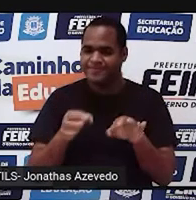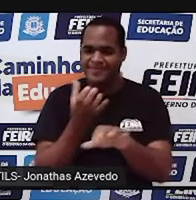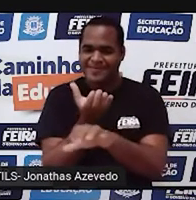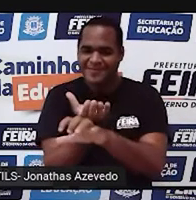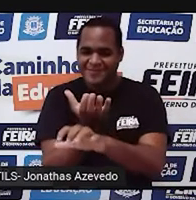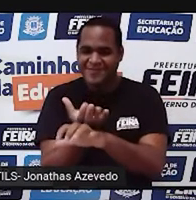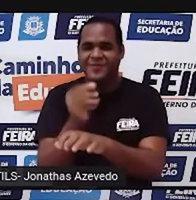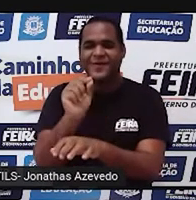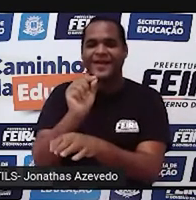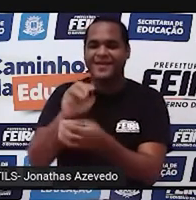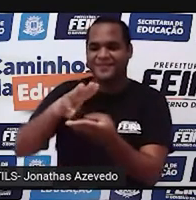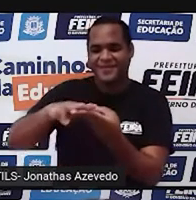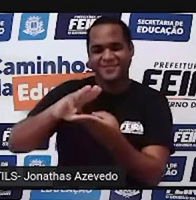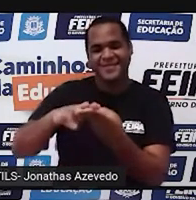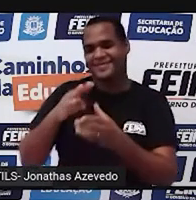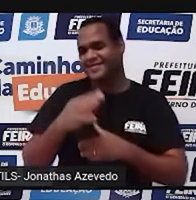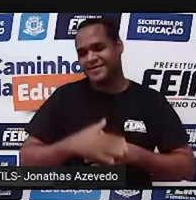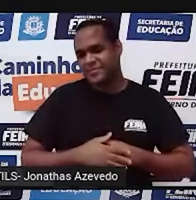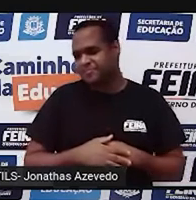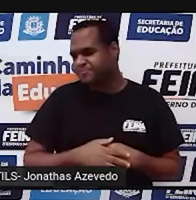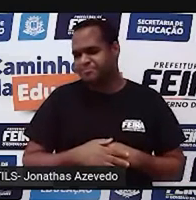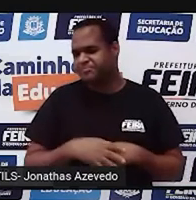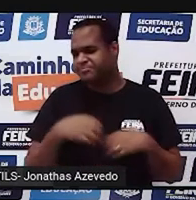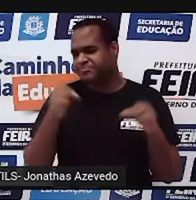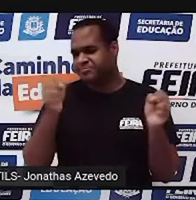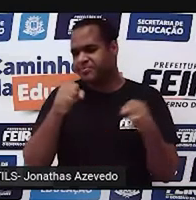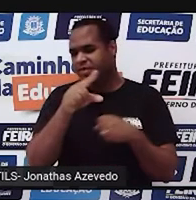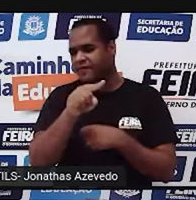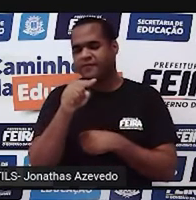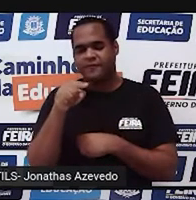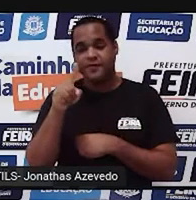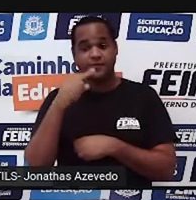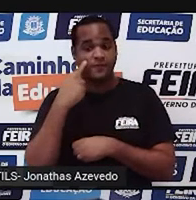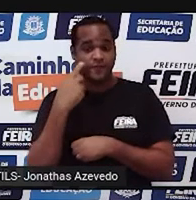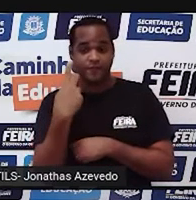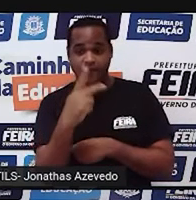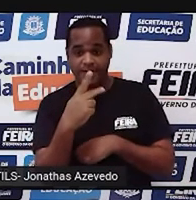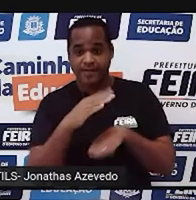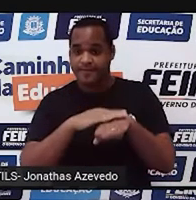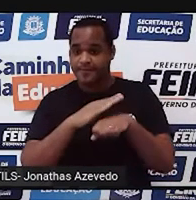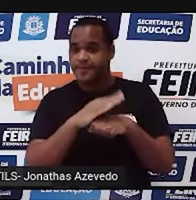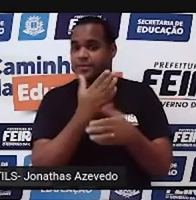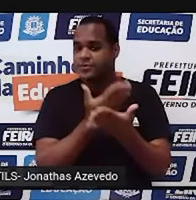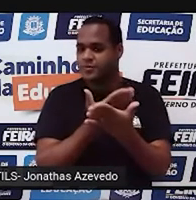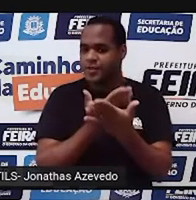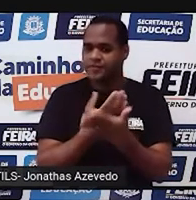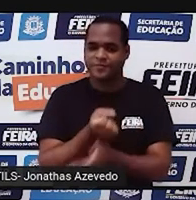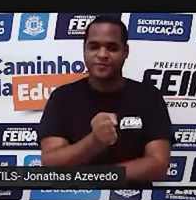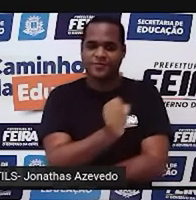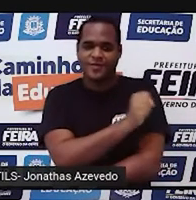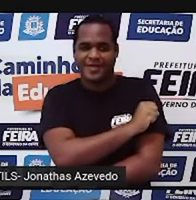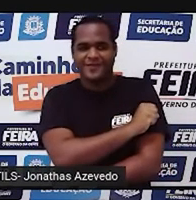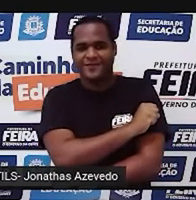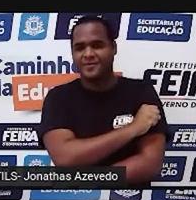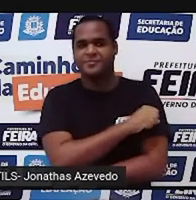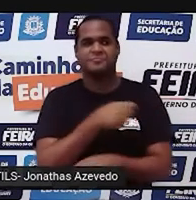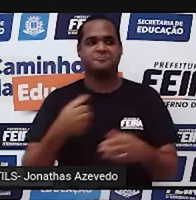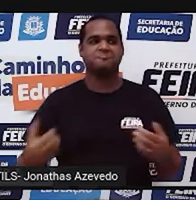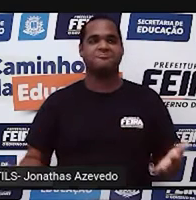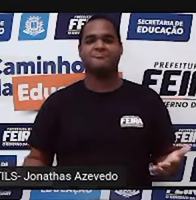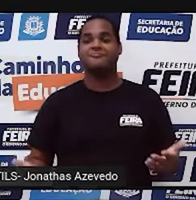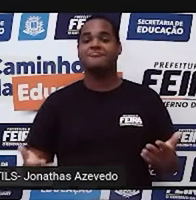matemática, pois é, e essa é para você, estudante do oitavo ano, tá bom?